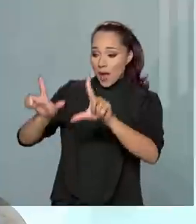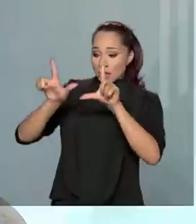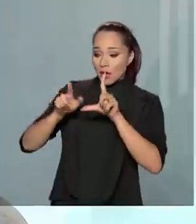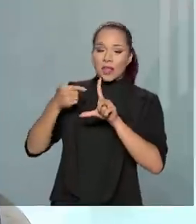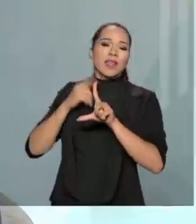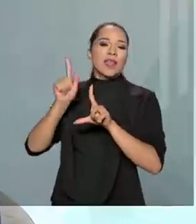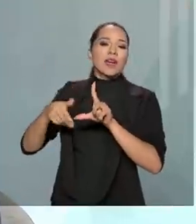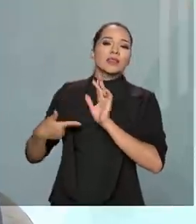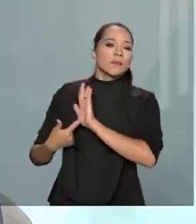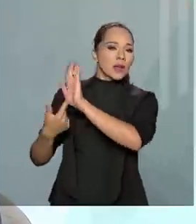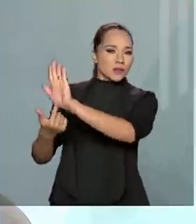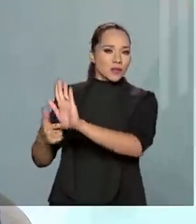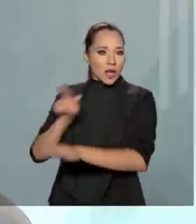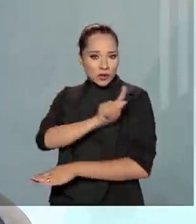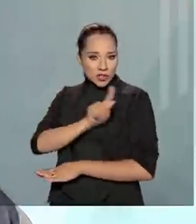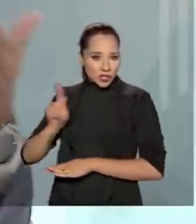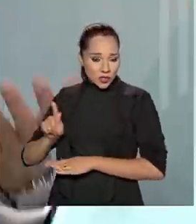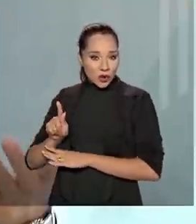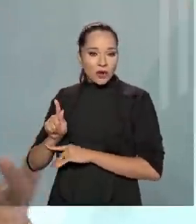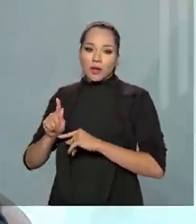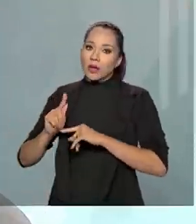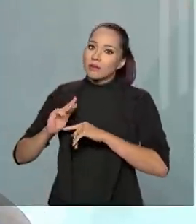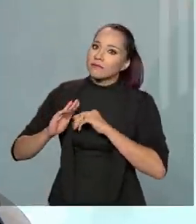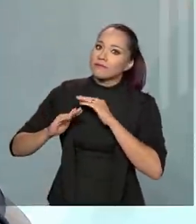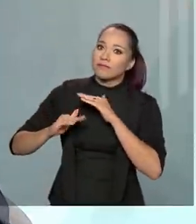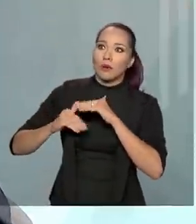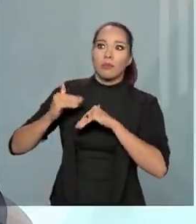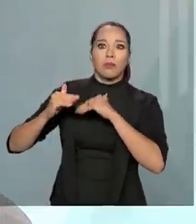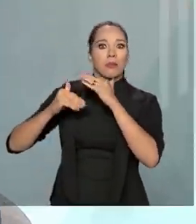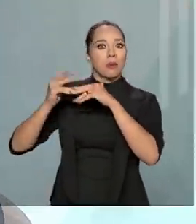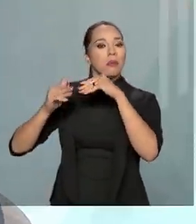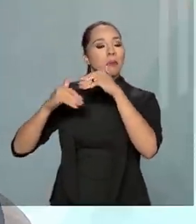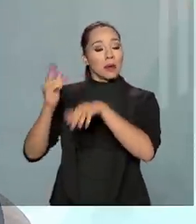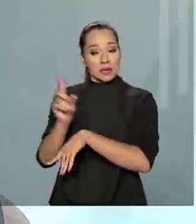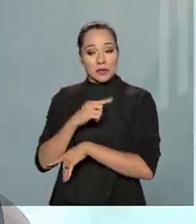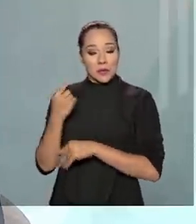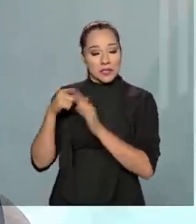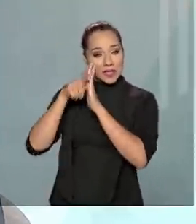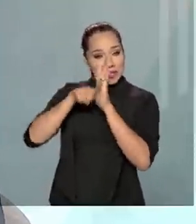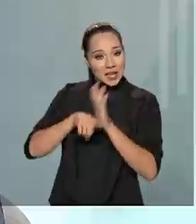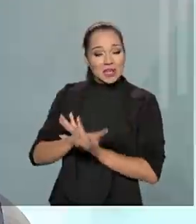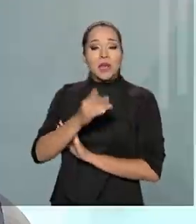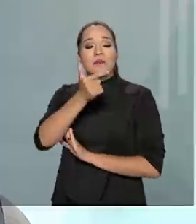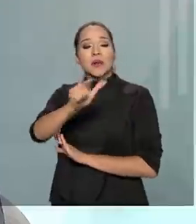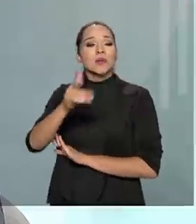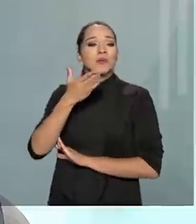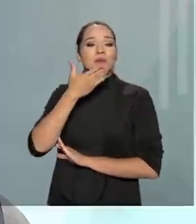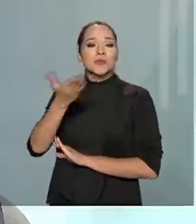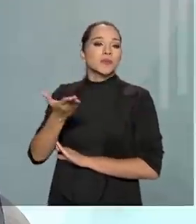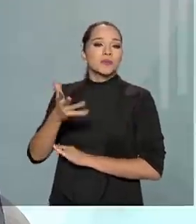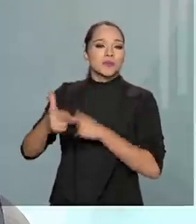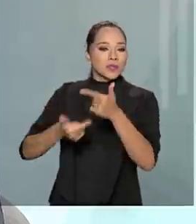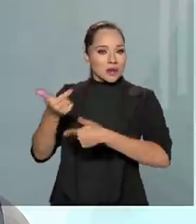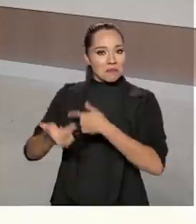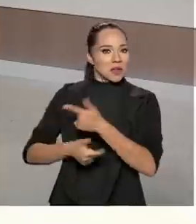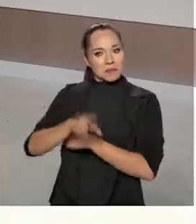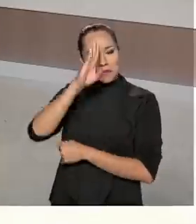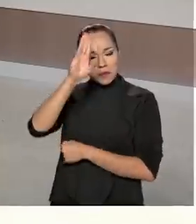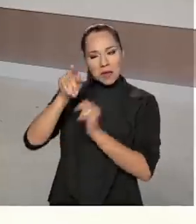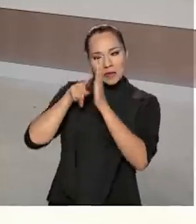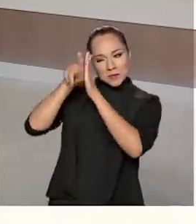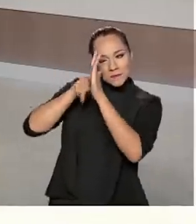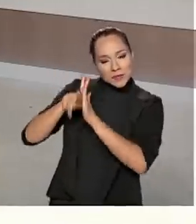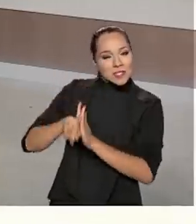mais ajudar o gestor numa referência de preço, ele evoluiu dentro da nossa verificação para outros tipos de trabalho, principalmente os